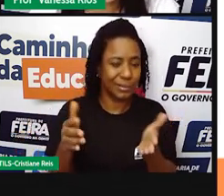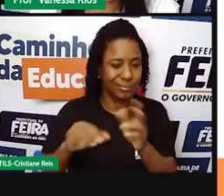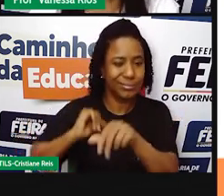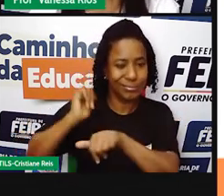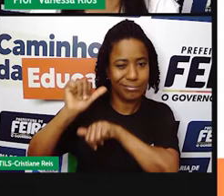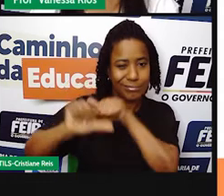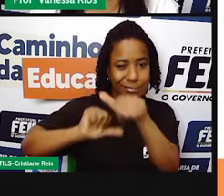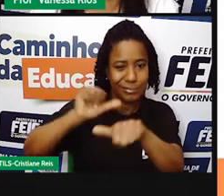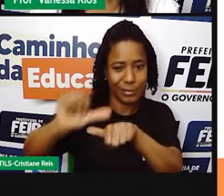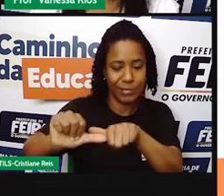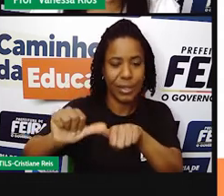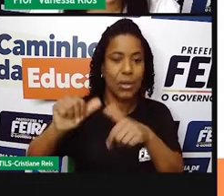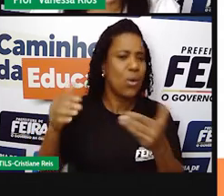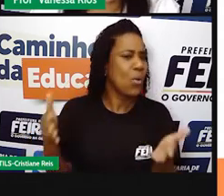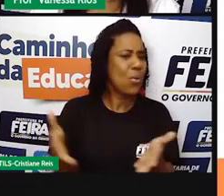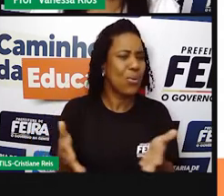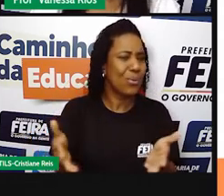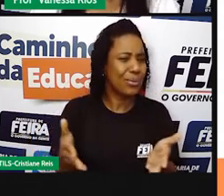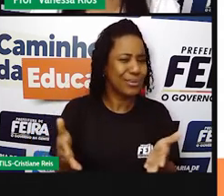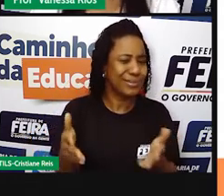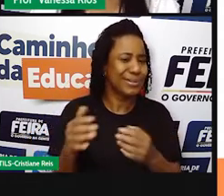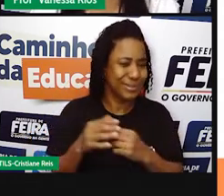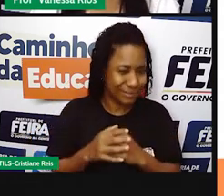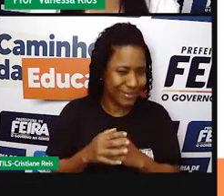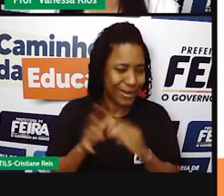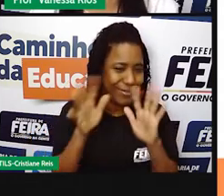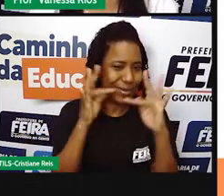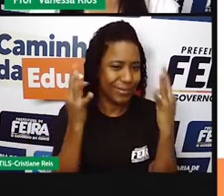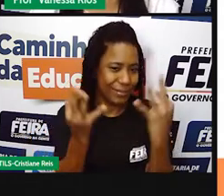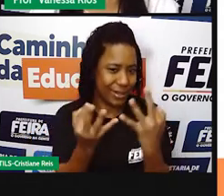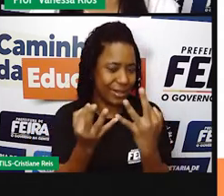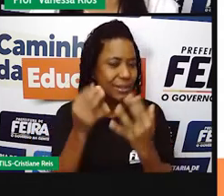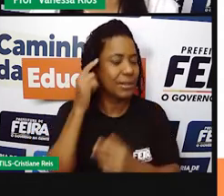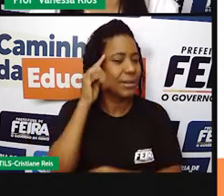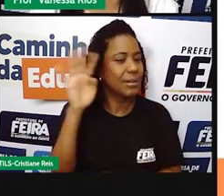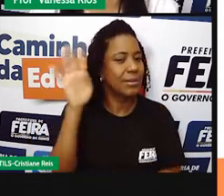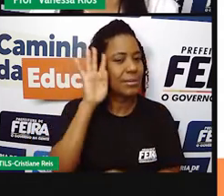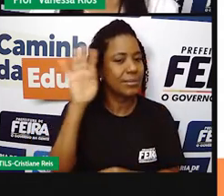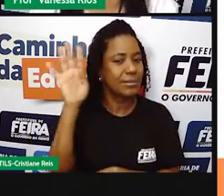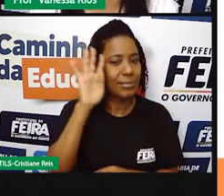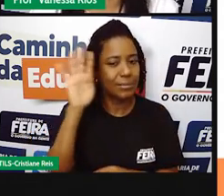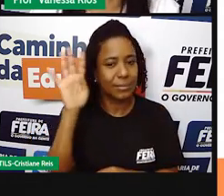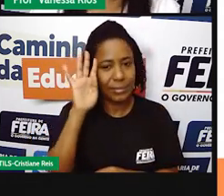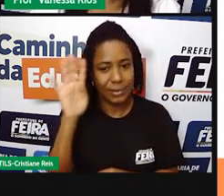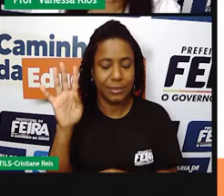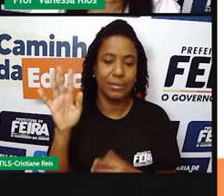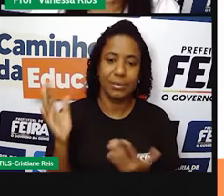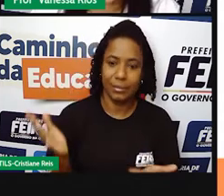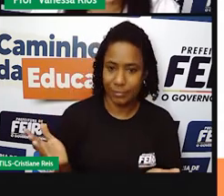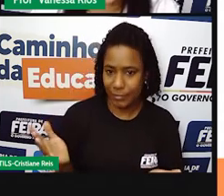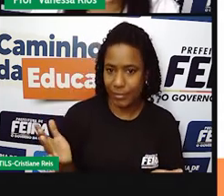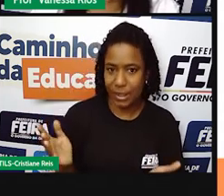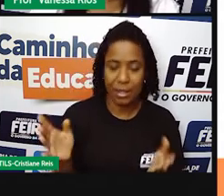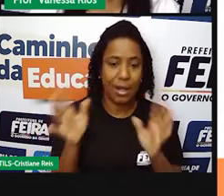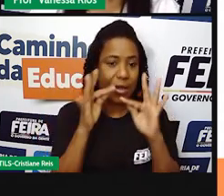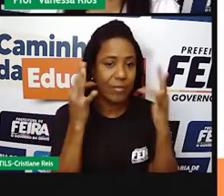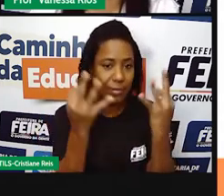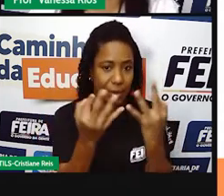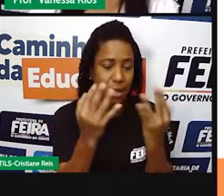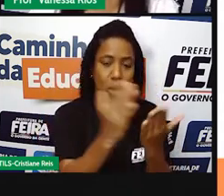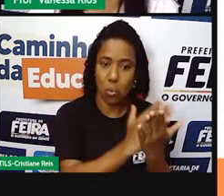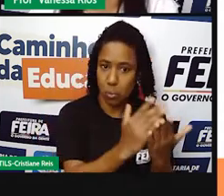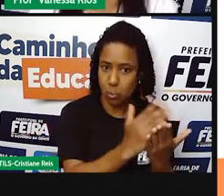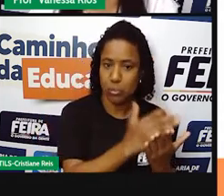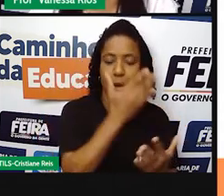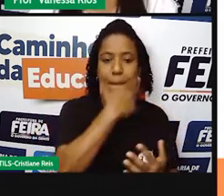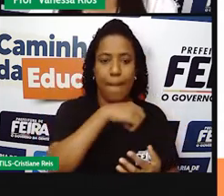contemporânea, né? Nos dias de hoje, a gente pode encontrar famílias aí que servem a organização patriarcal, no